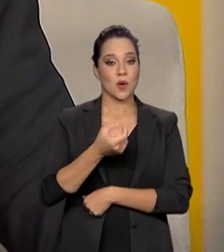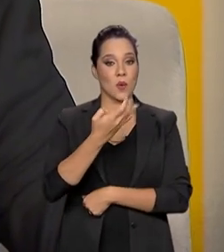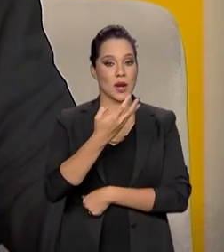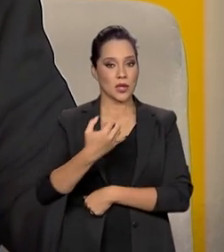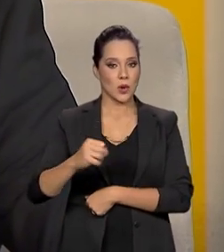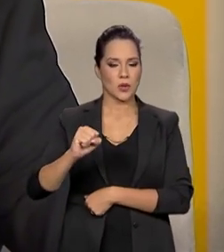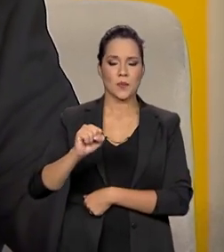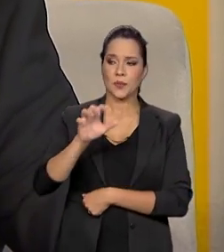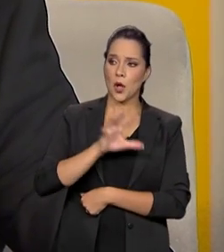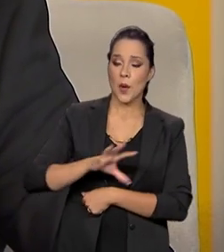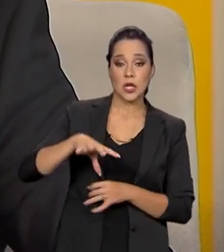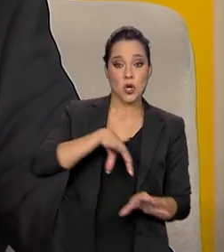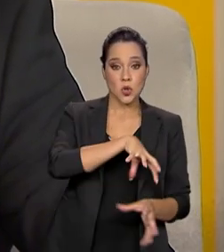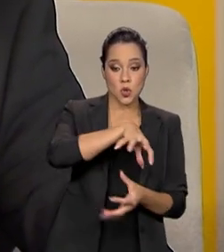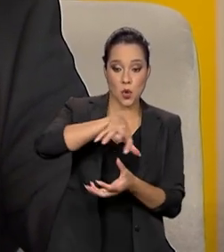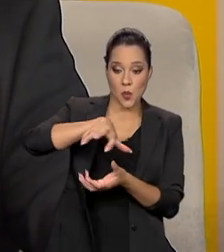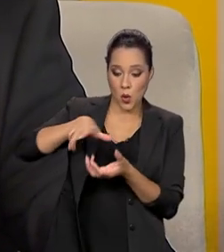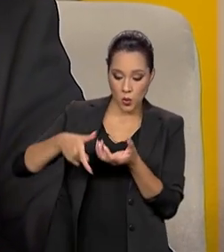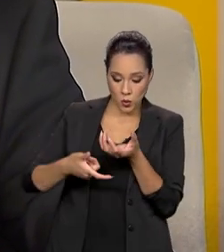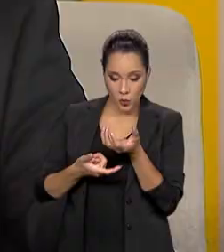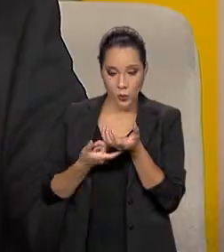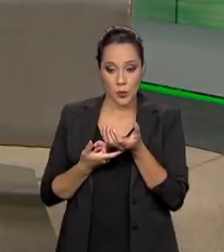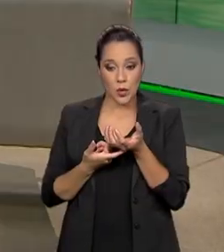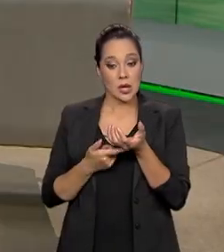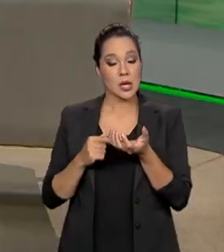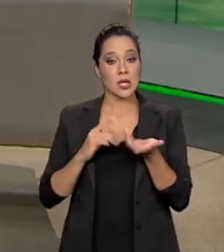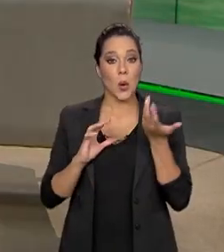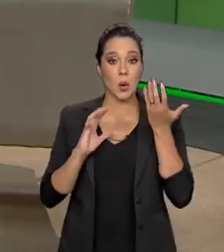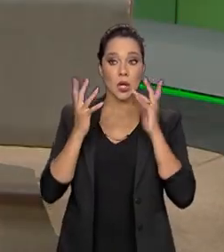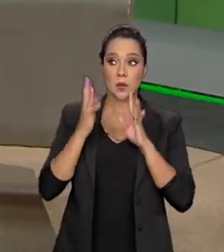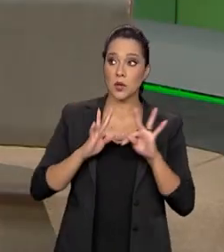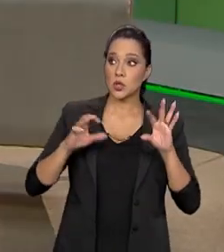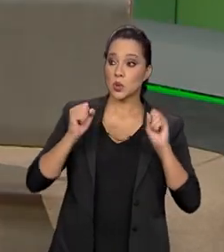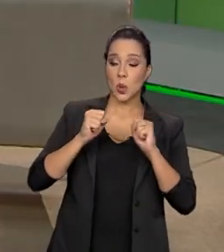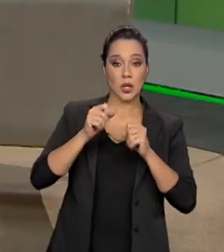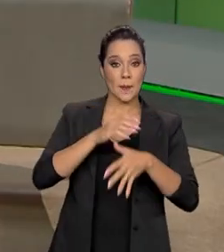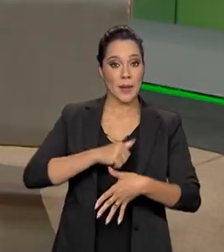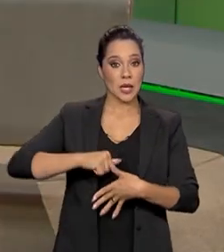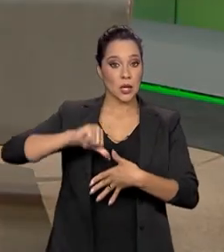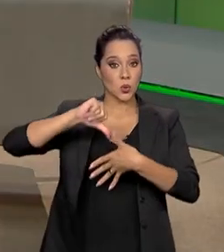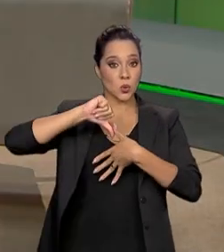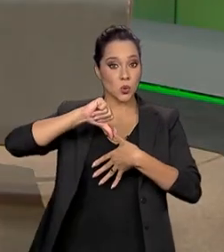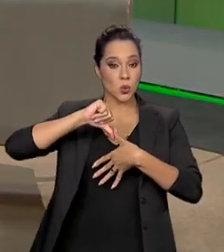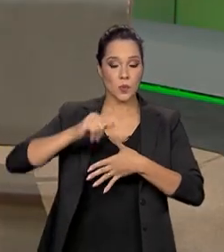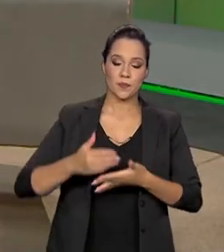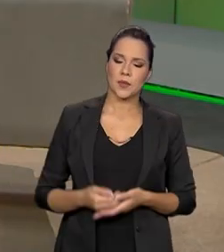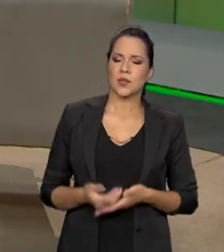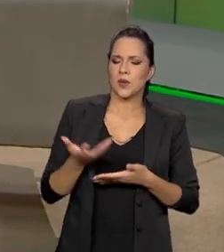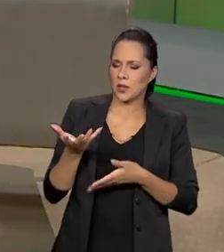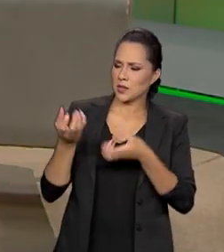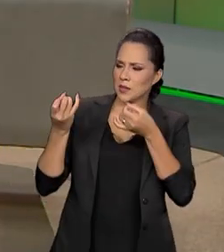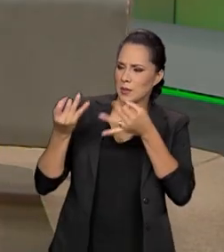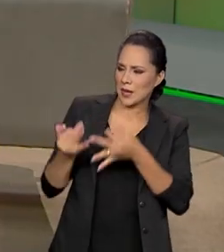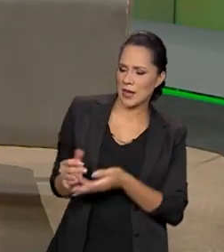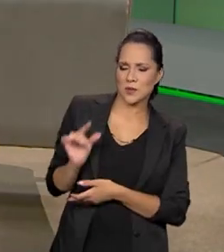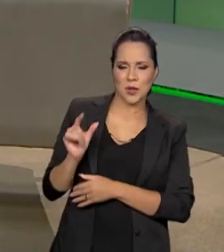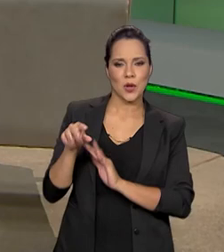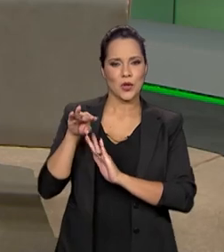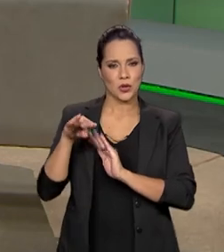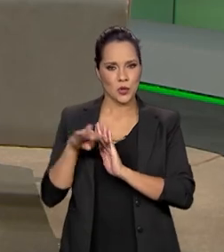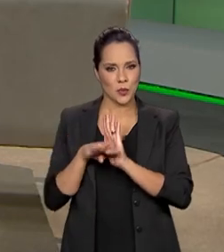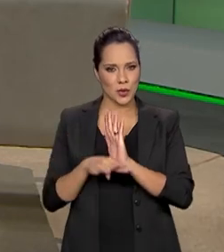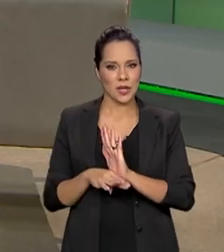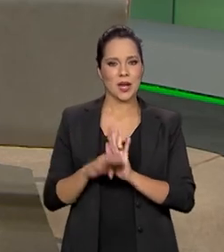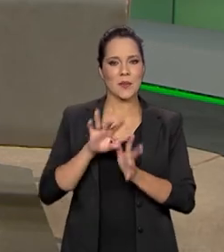região do planeta que envolve o clima de toda a América do Sul, né? Então, eu queria que o senhor falasse um pouquinho do Programa